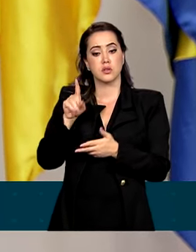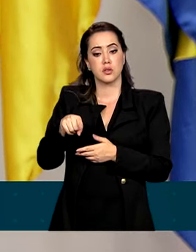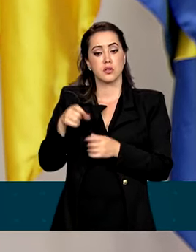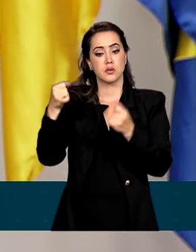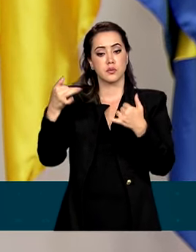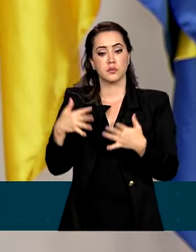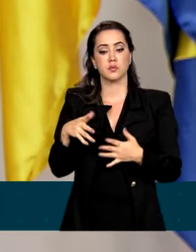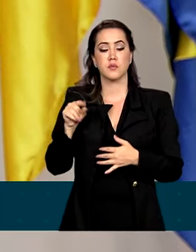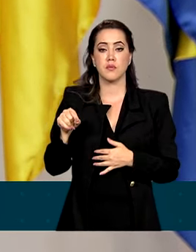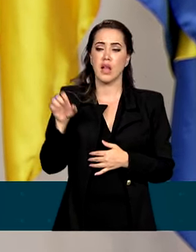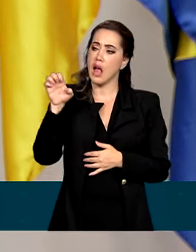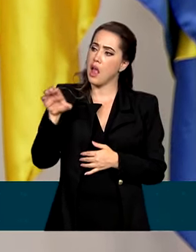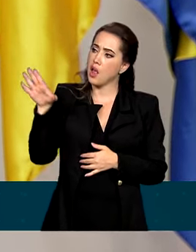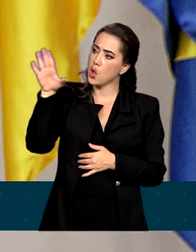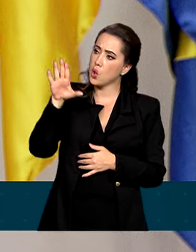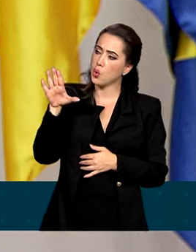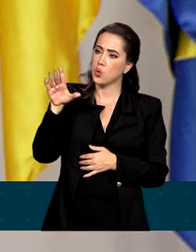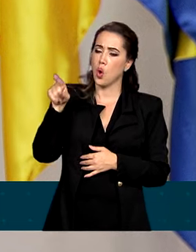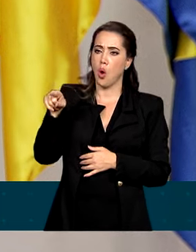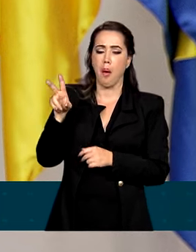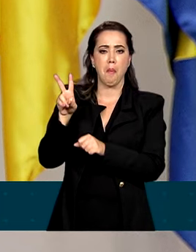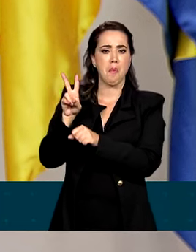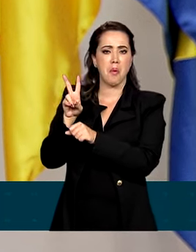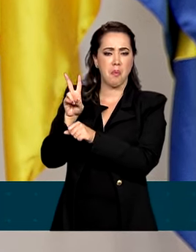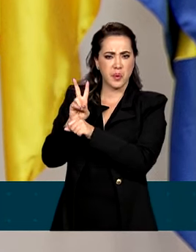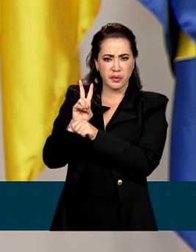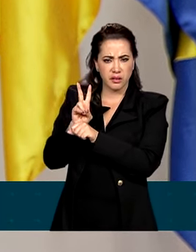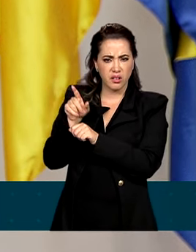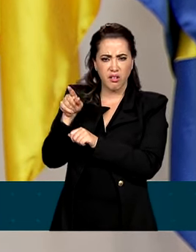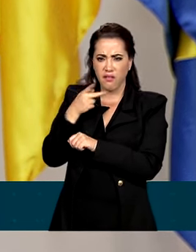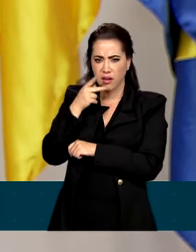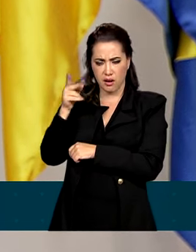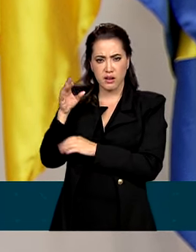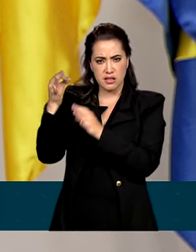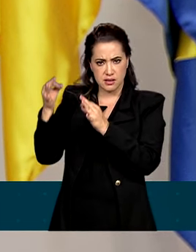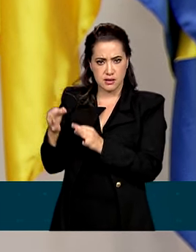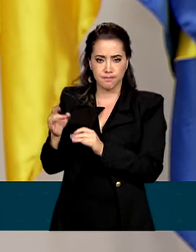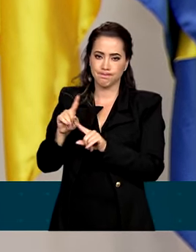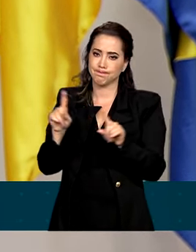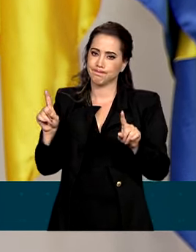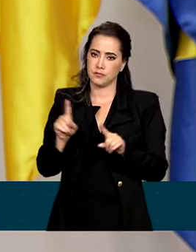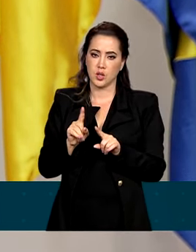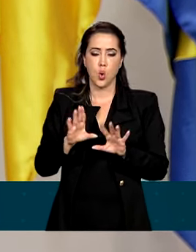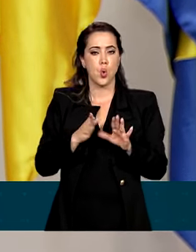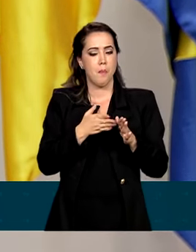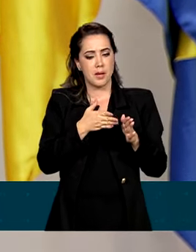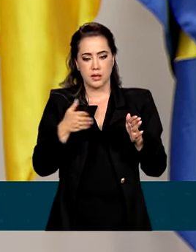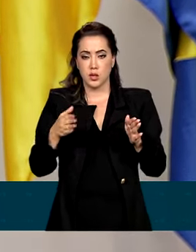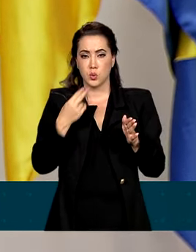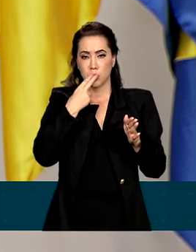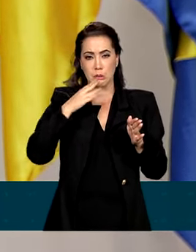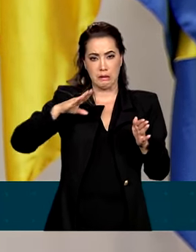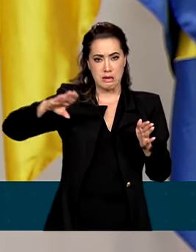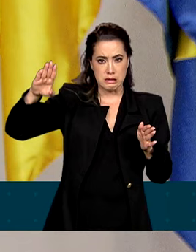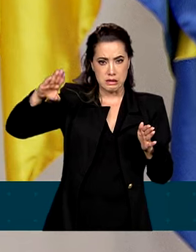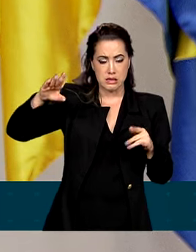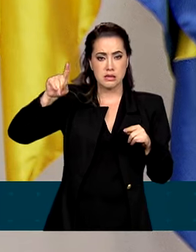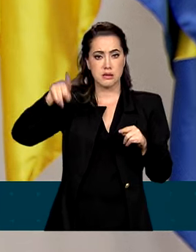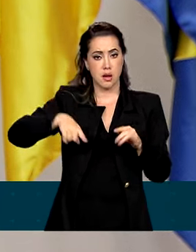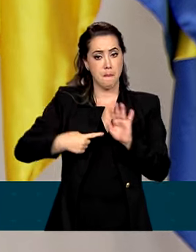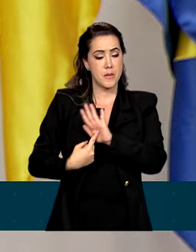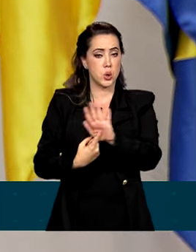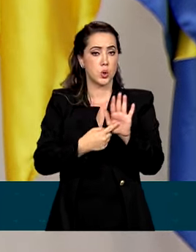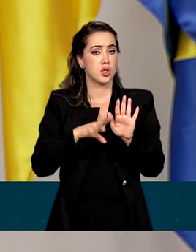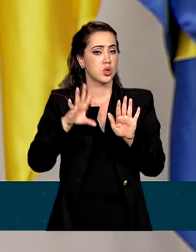ou seja, a Europa é indefensável e, portanto, o que aconteceu no período nazista é a replicação das